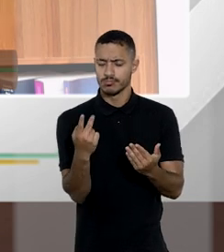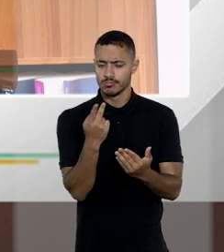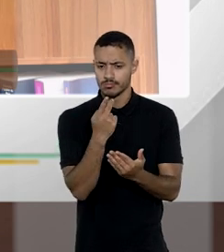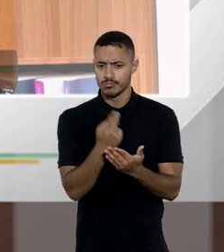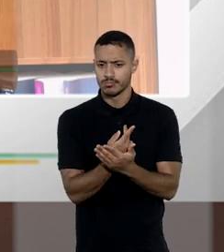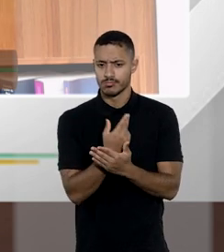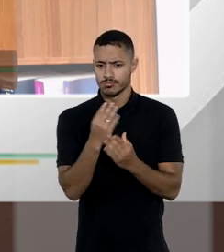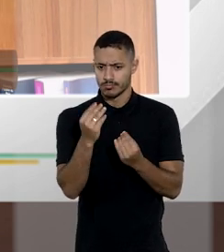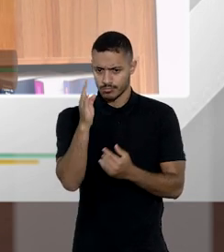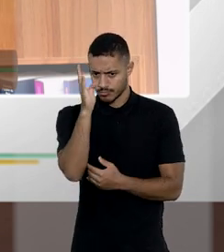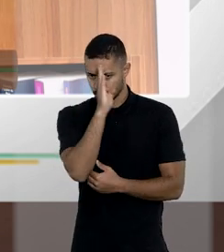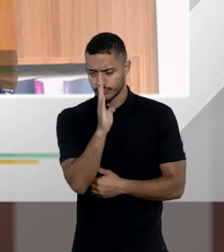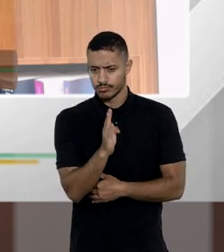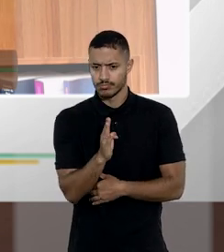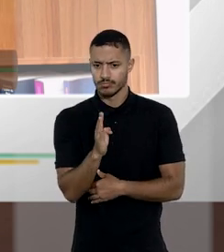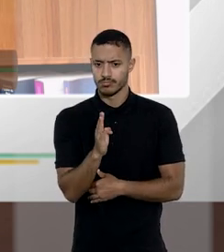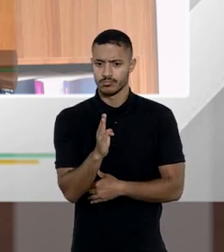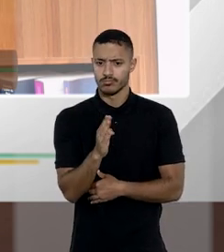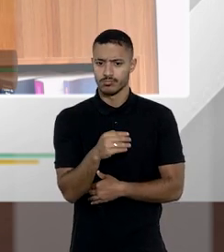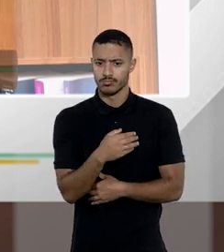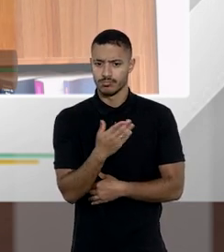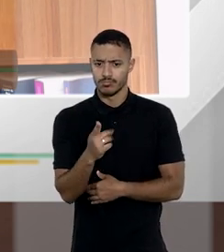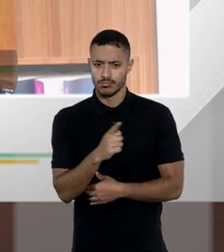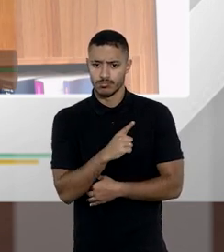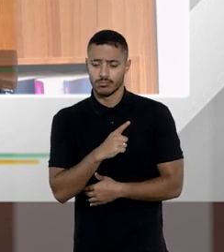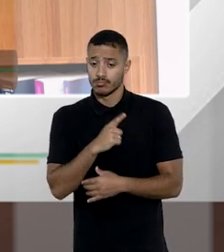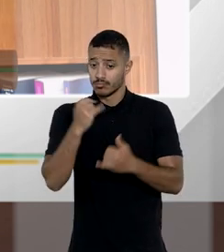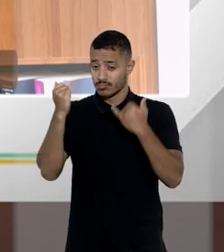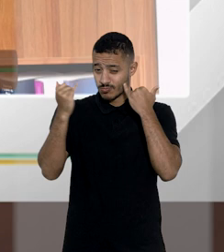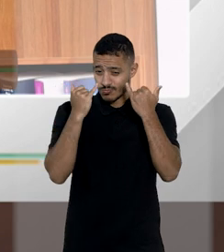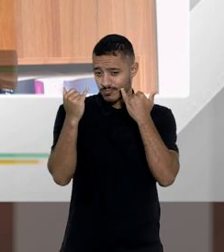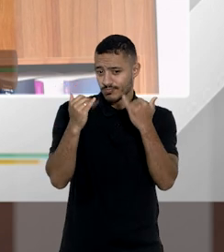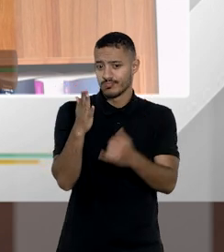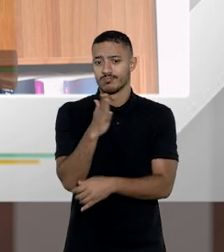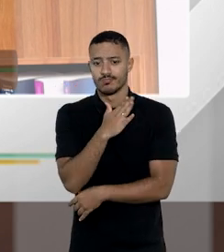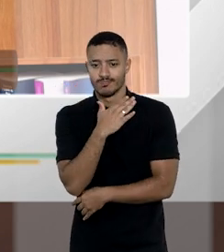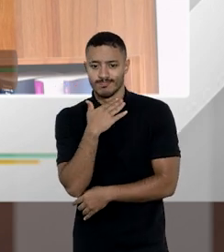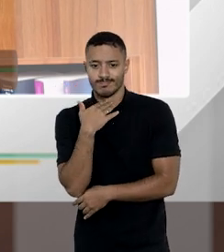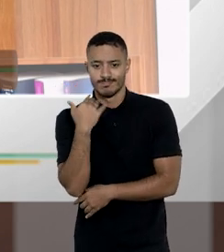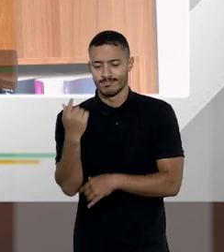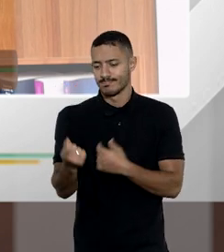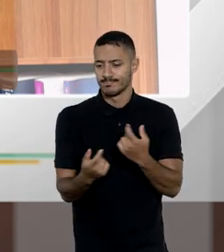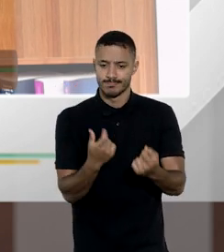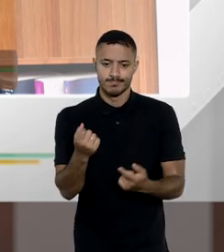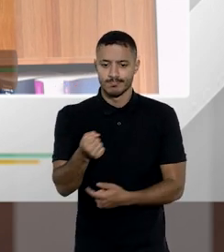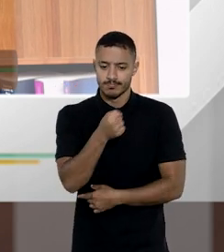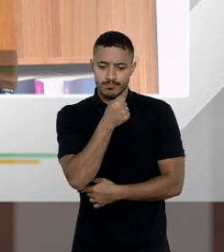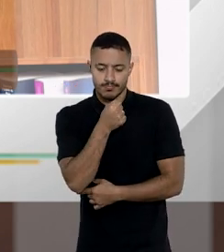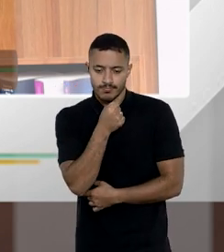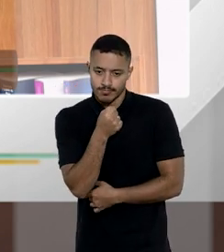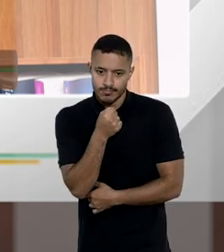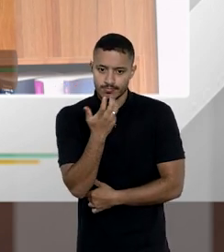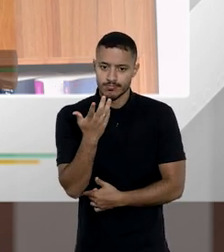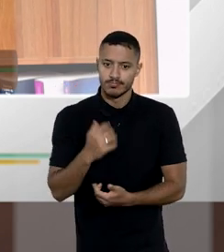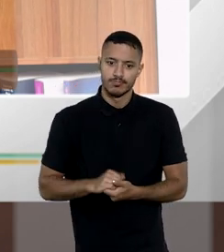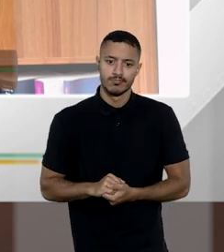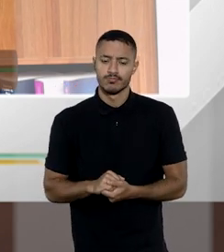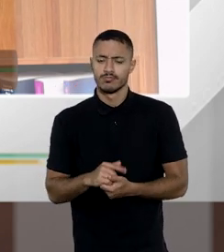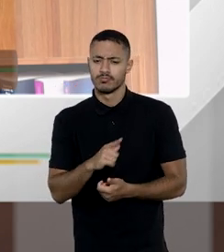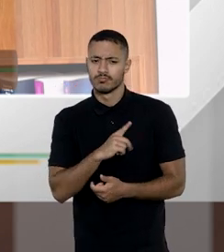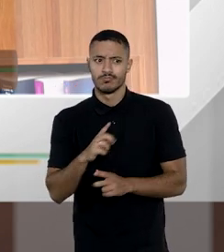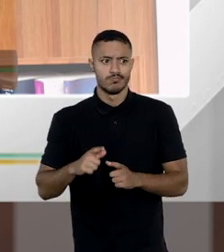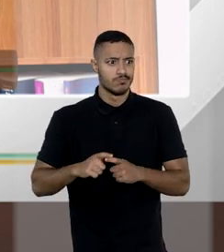acontecido muito isso no Brasil nos últimos anos quando você tem a notícia da morte de algum cantor ou algum artista